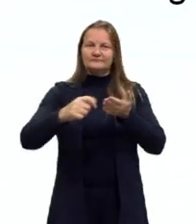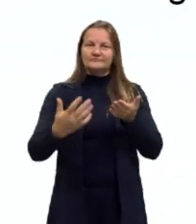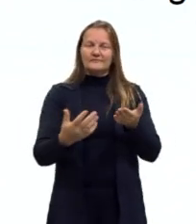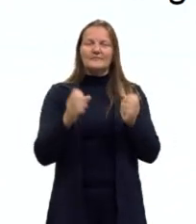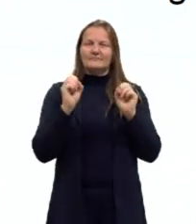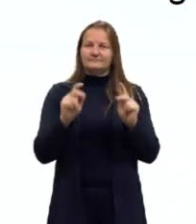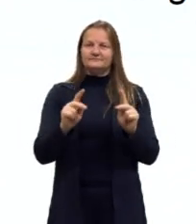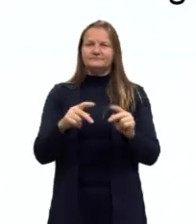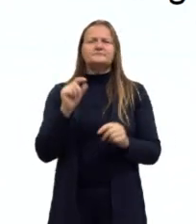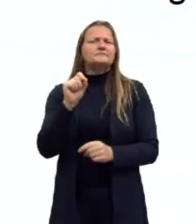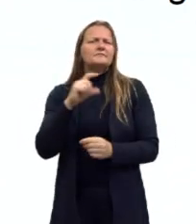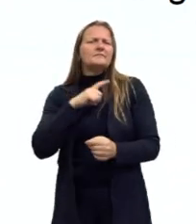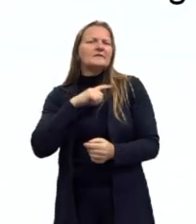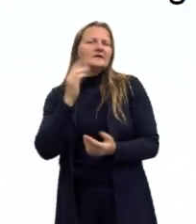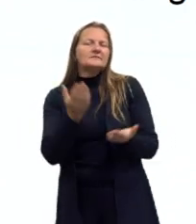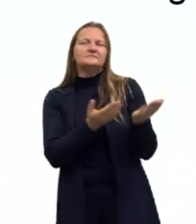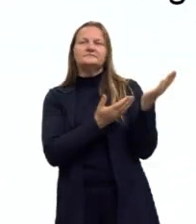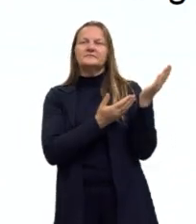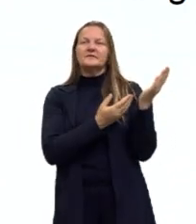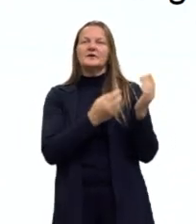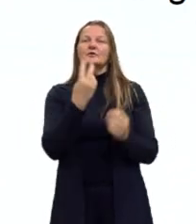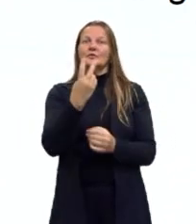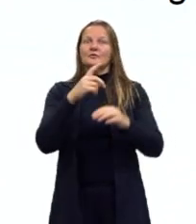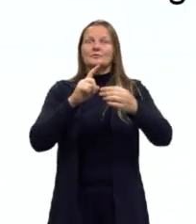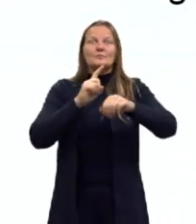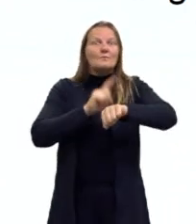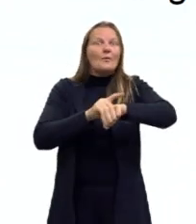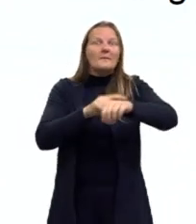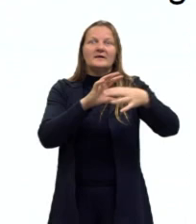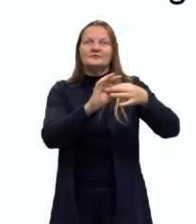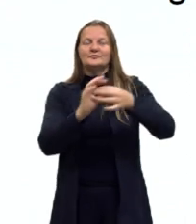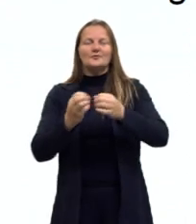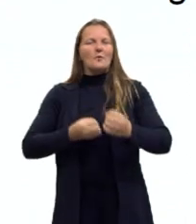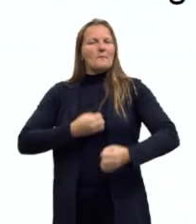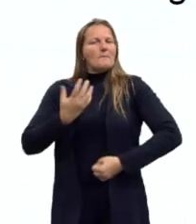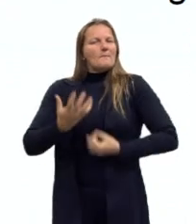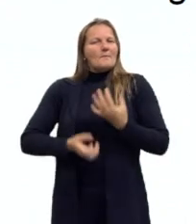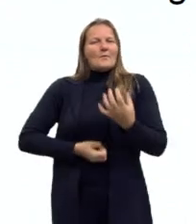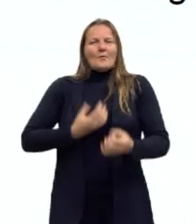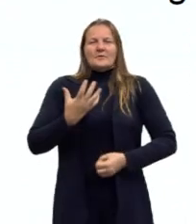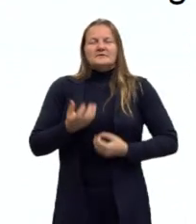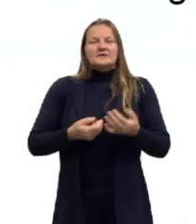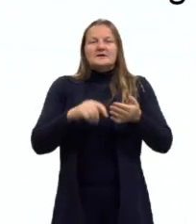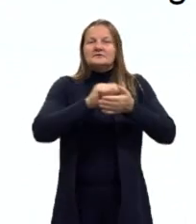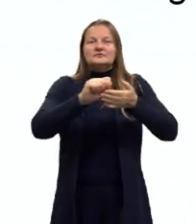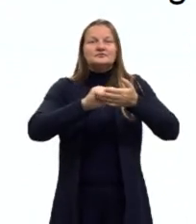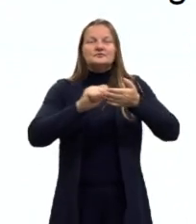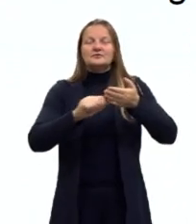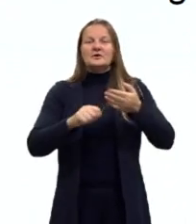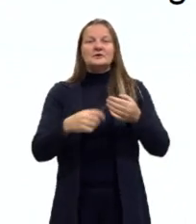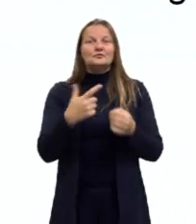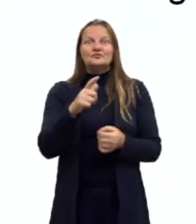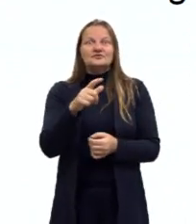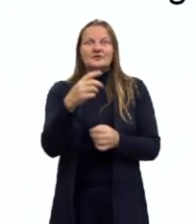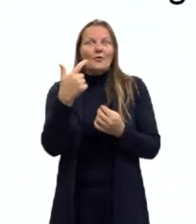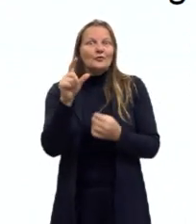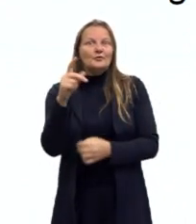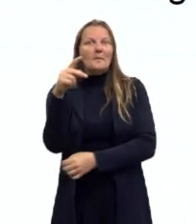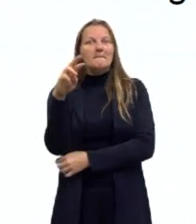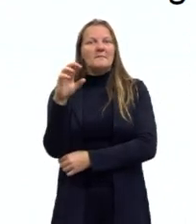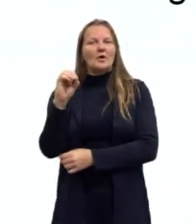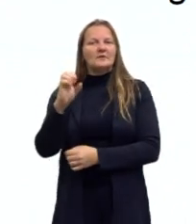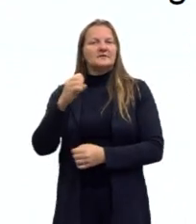O que a gente vai ter ali? Dois momentos que são só o quê? Poesia, não se escrevia prosa, nós tínhamos apenas o quê? O